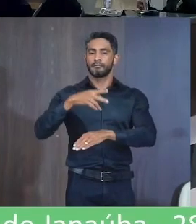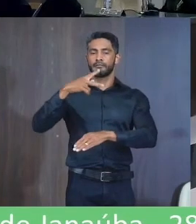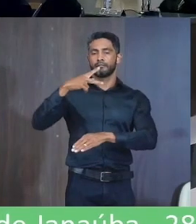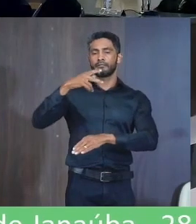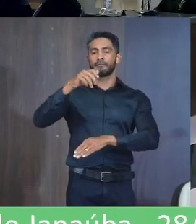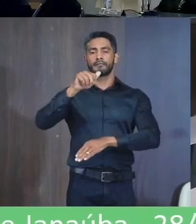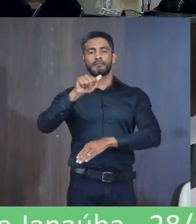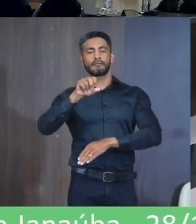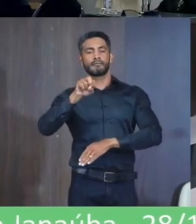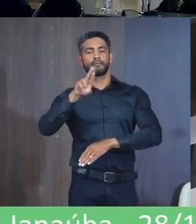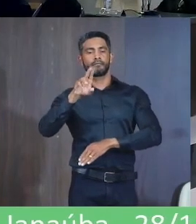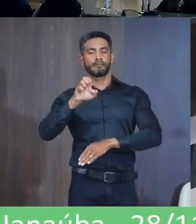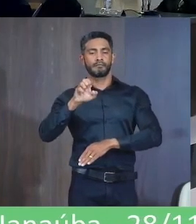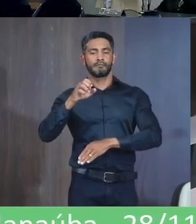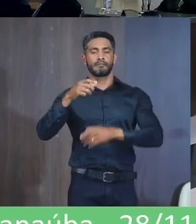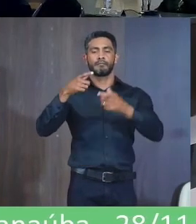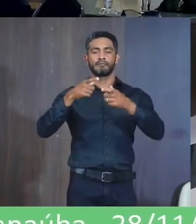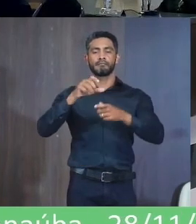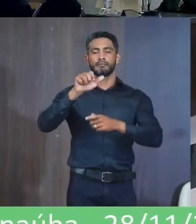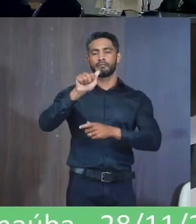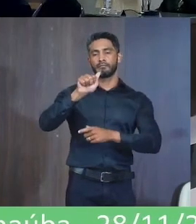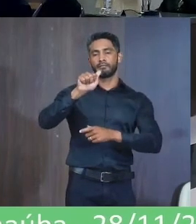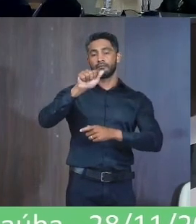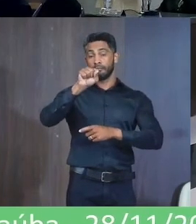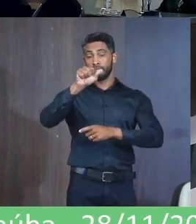Cleto Número 374 Bairro Saudade